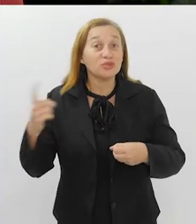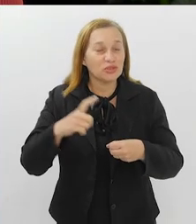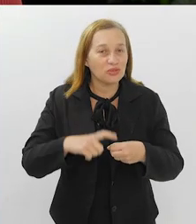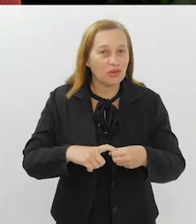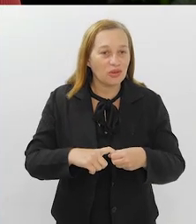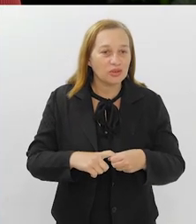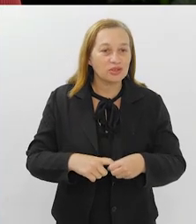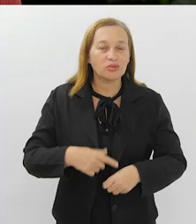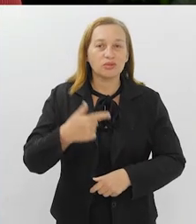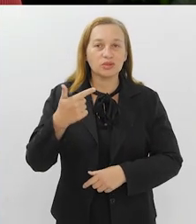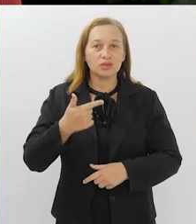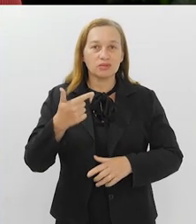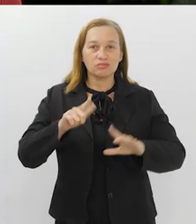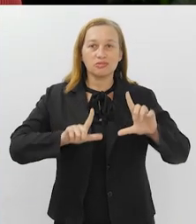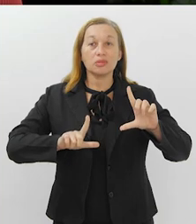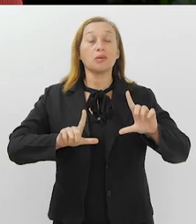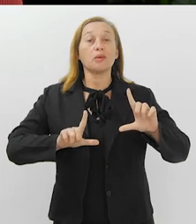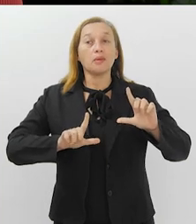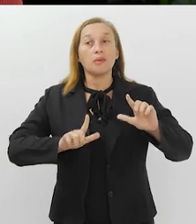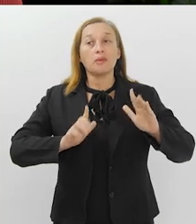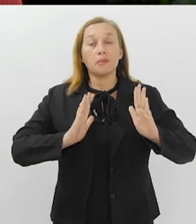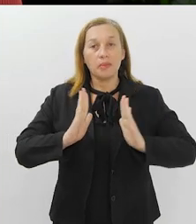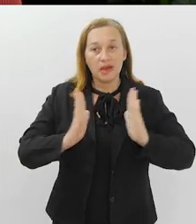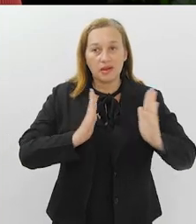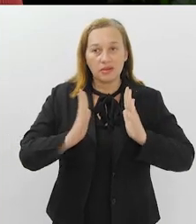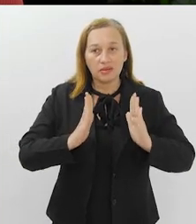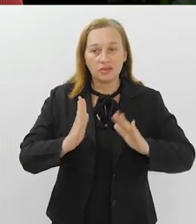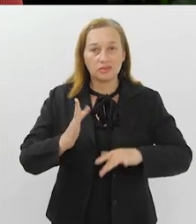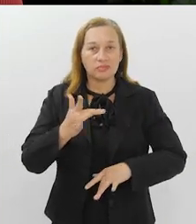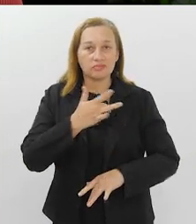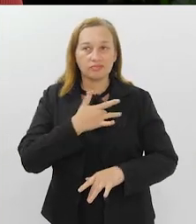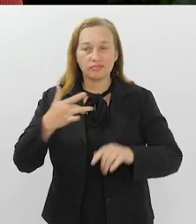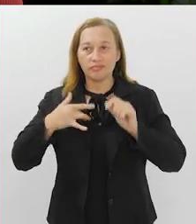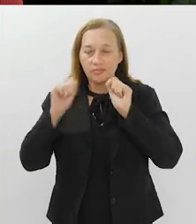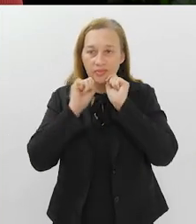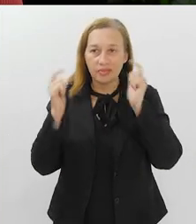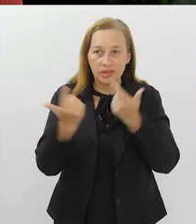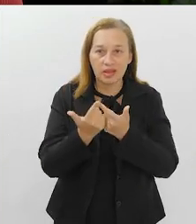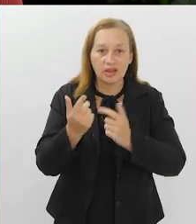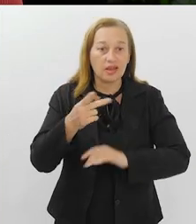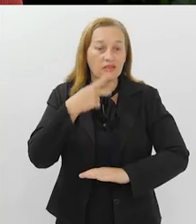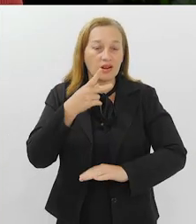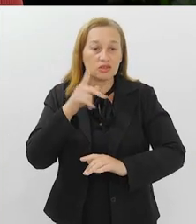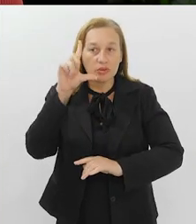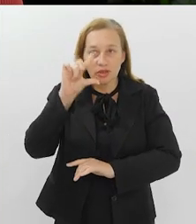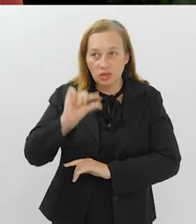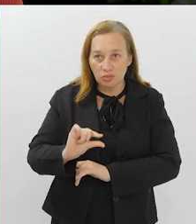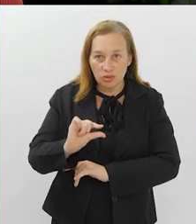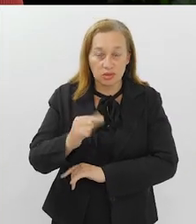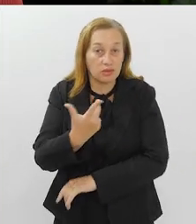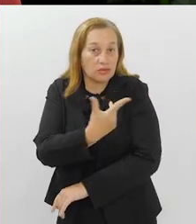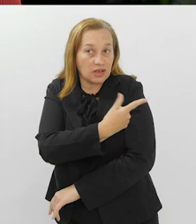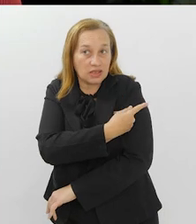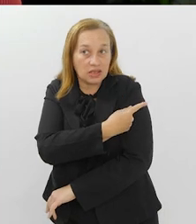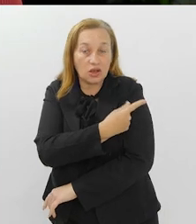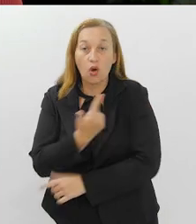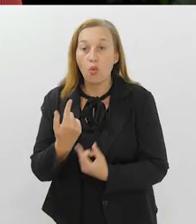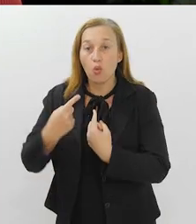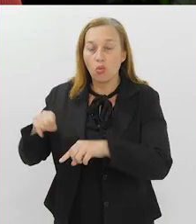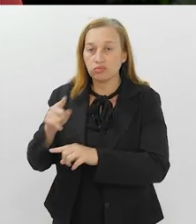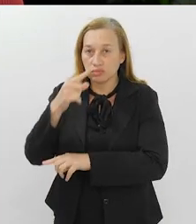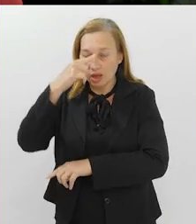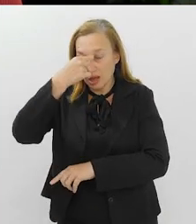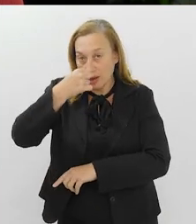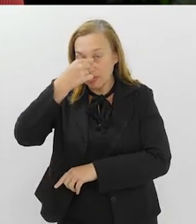Estamos de volta com o segundo bloco do Alerje Saúde de hoje, falando sobre a queda na cobertura vacinal contra a gripe e outras